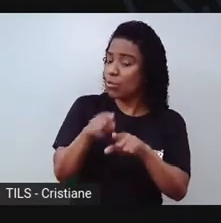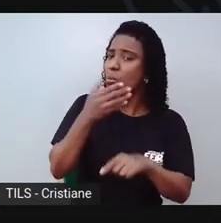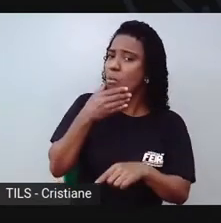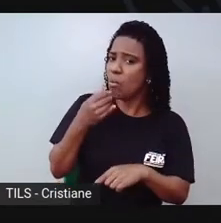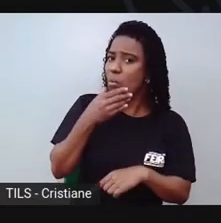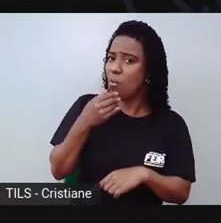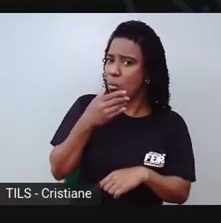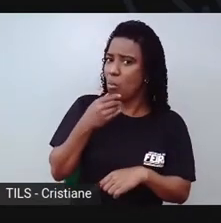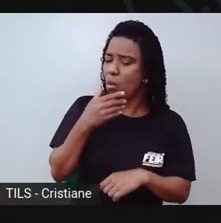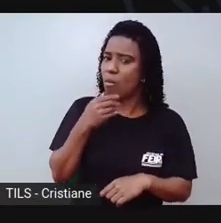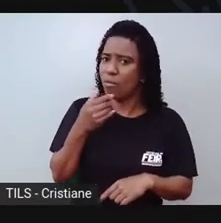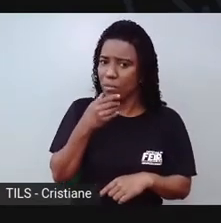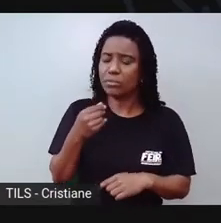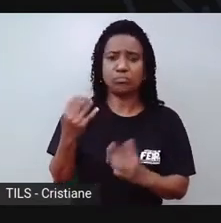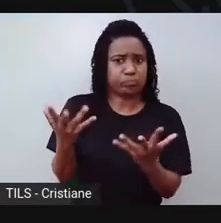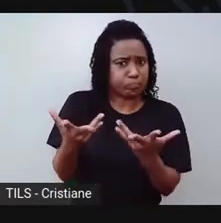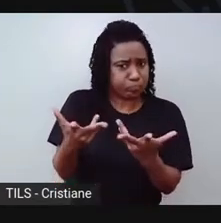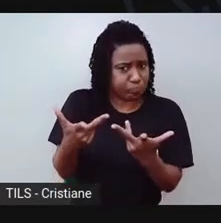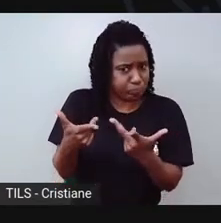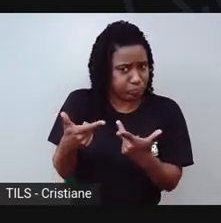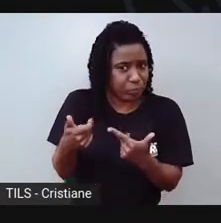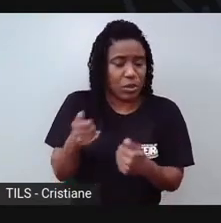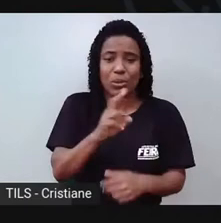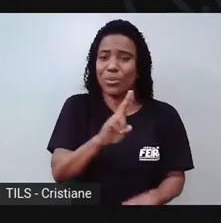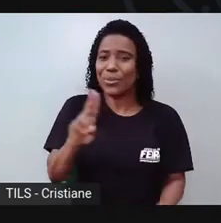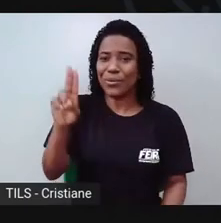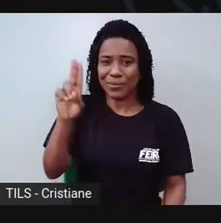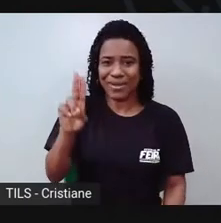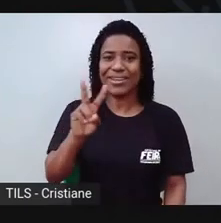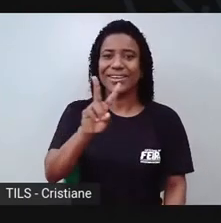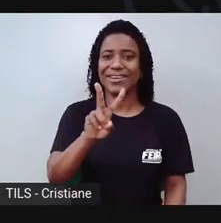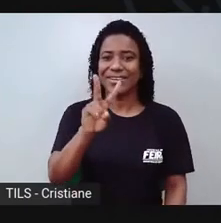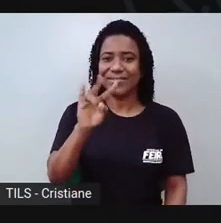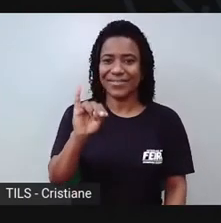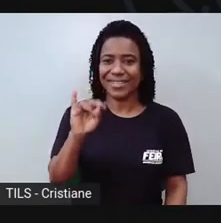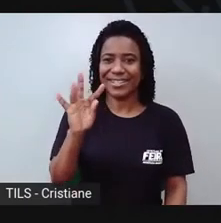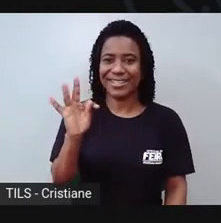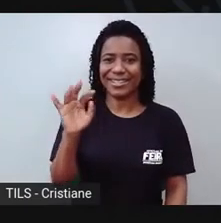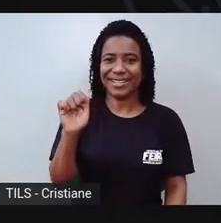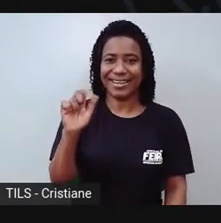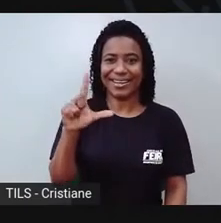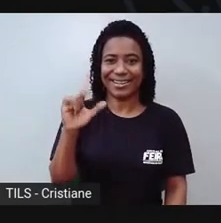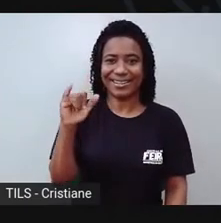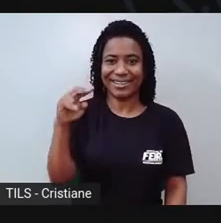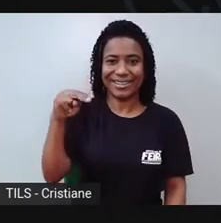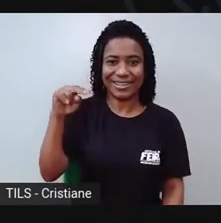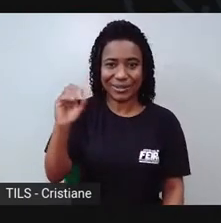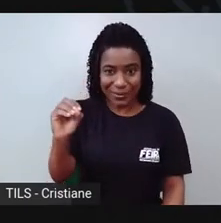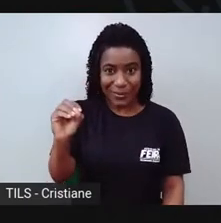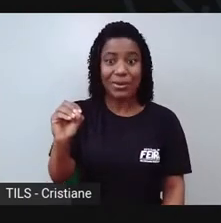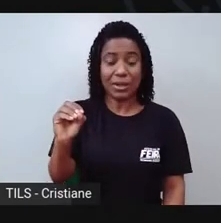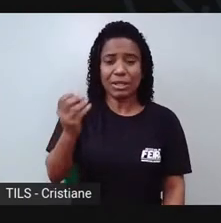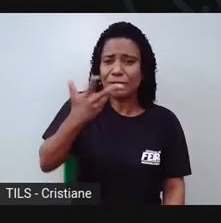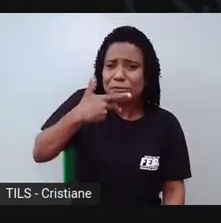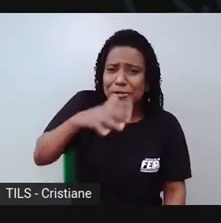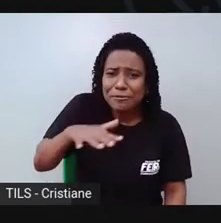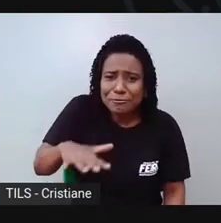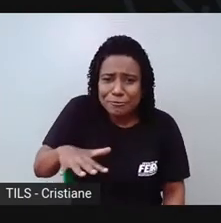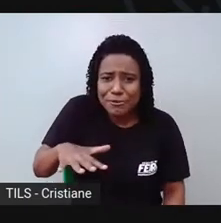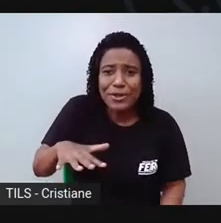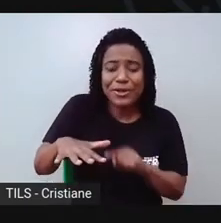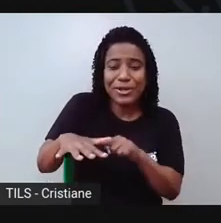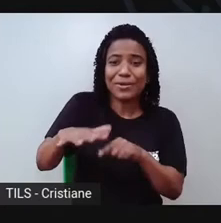anos, ele já era apaixonado por arte. Ele morava na roça, a mãe dele era artesã, trabalhava com